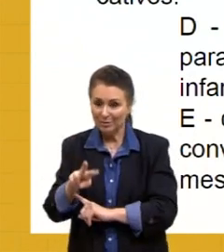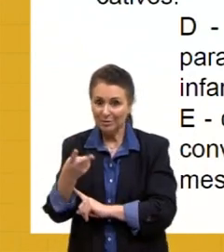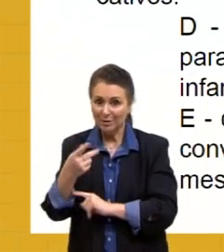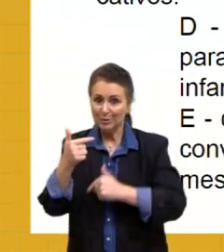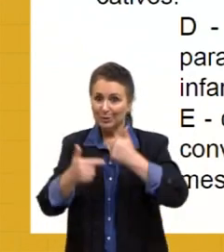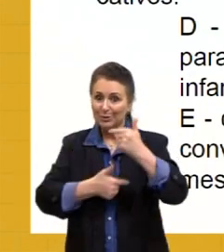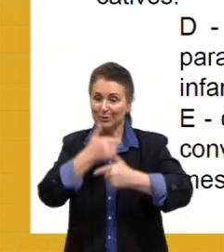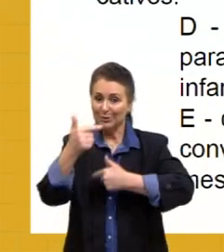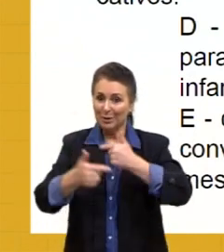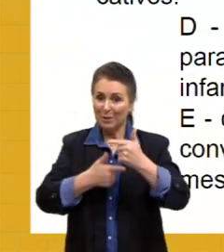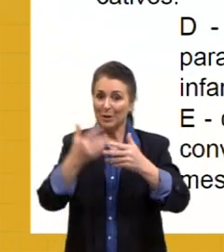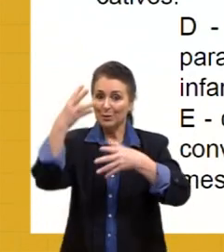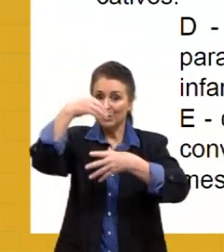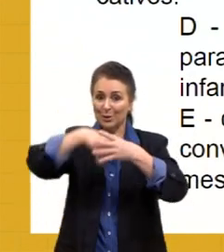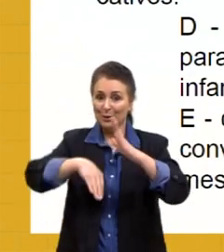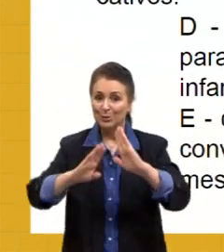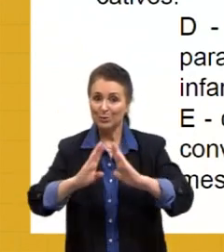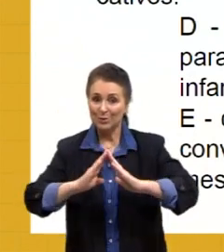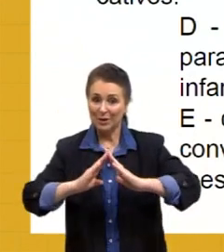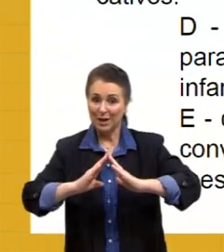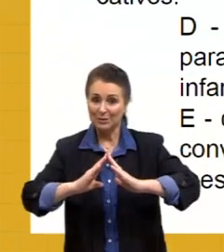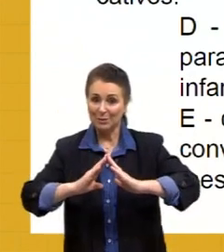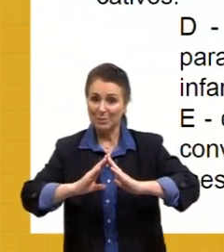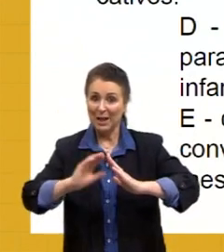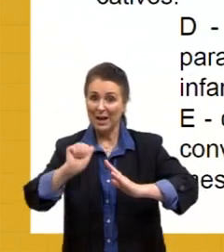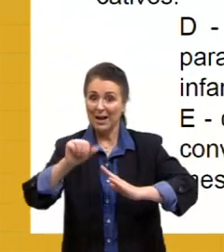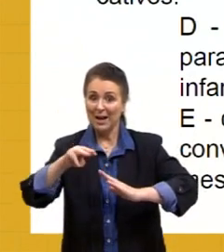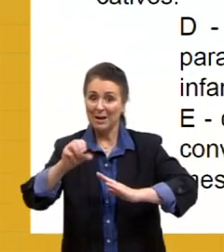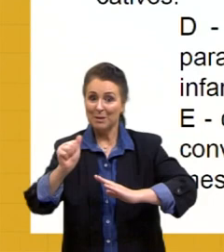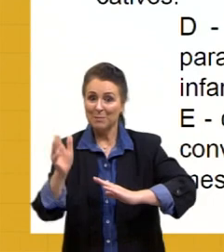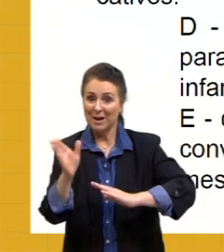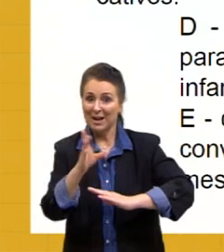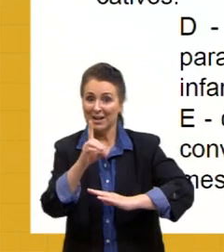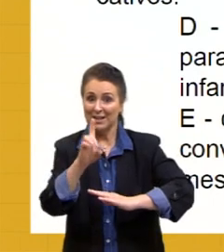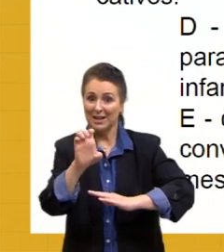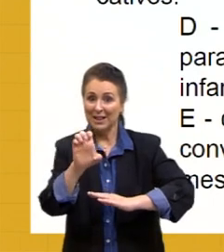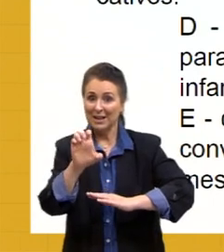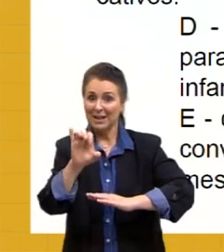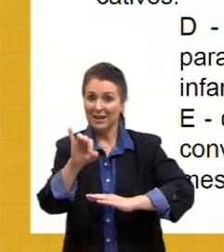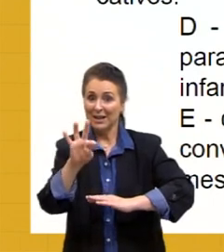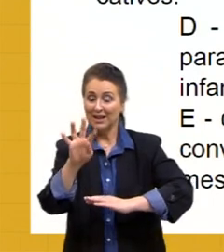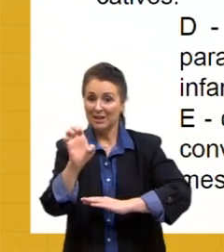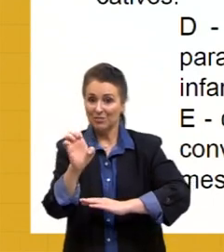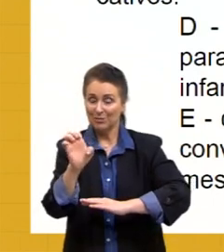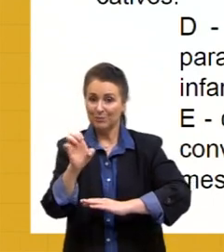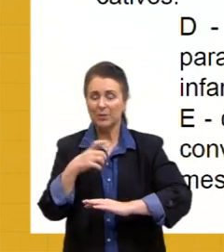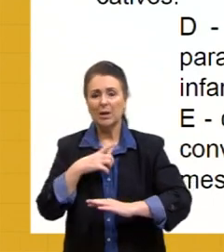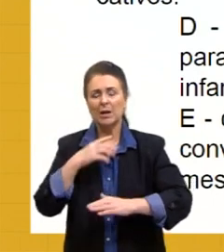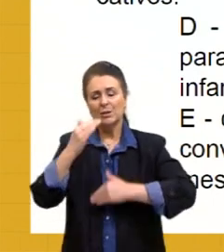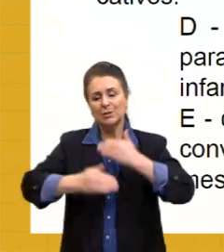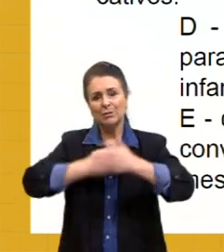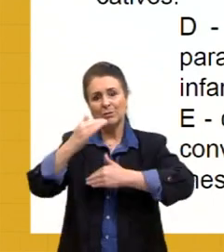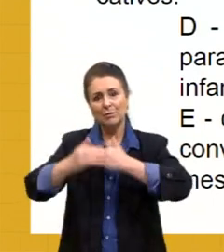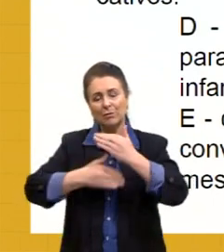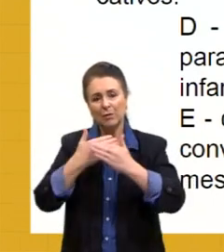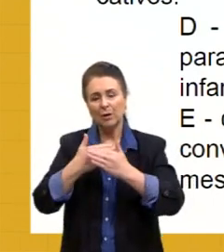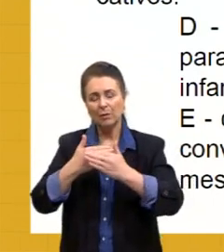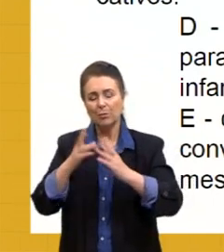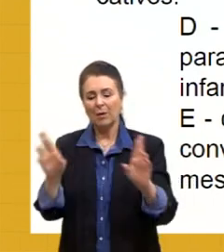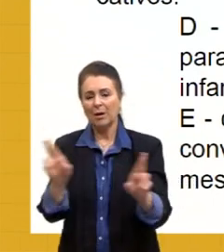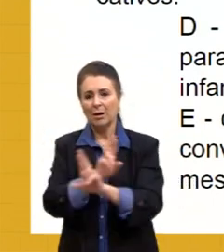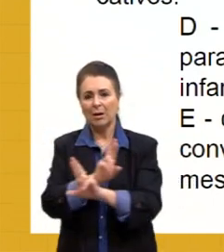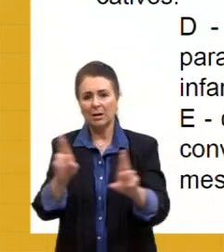doméstico exercido pela ama de leite. Essa mulher era a ama de leite do guri. Desenvolvendo uma relação de proximidade